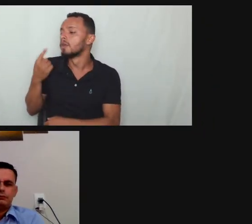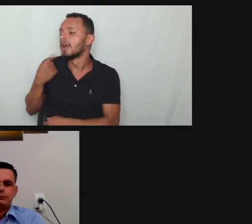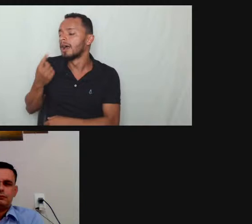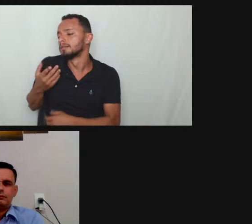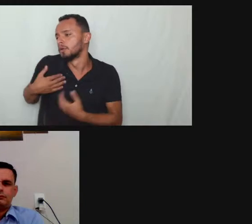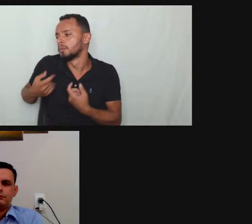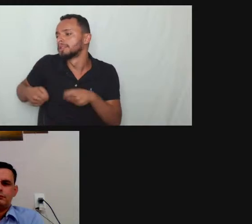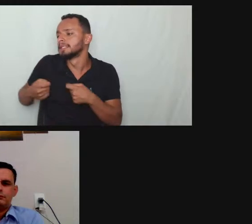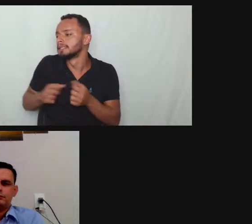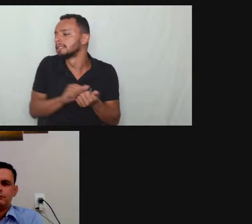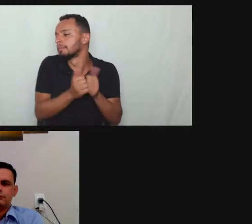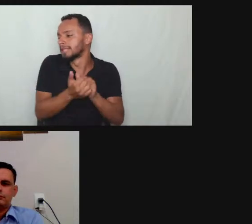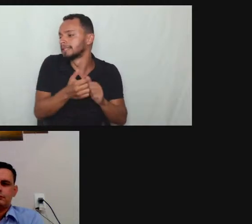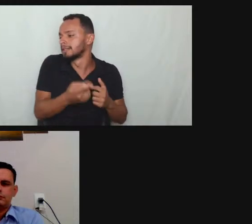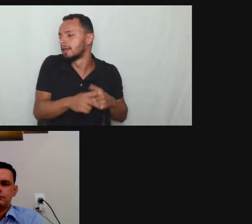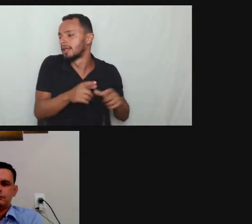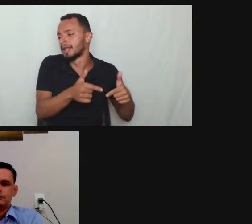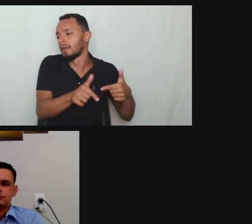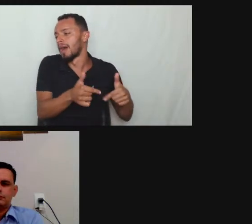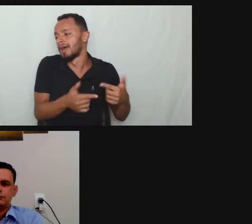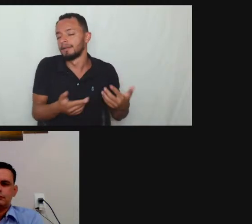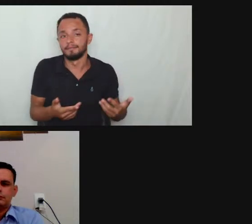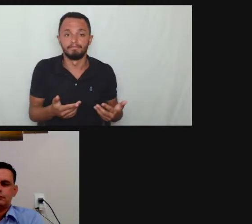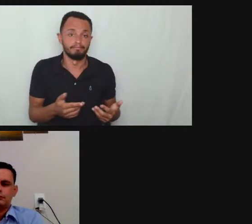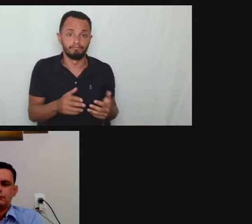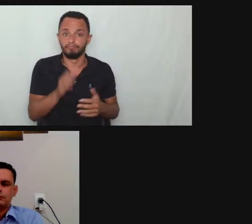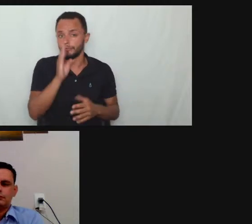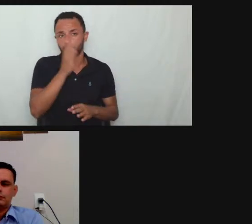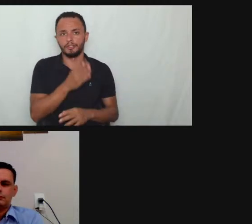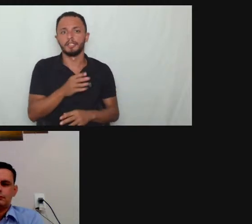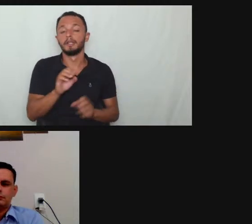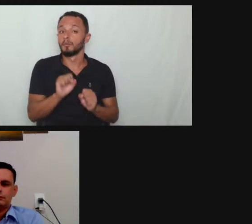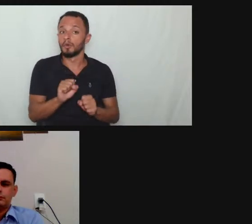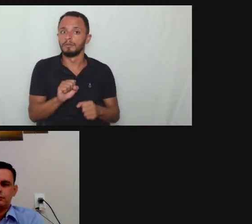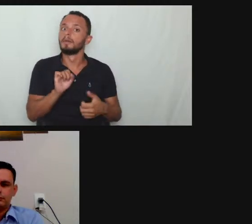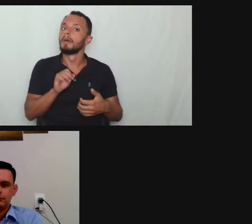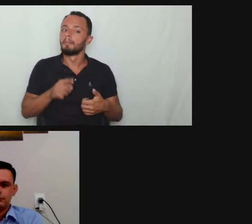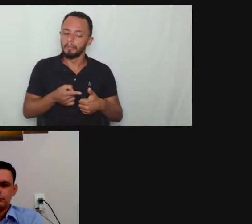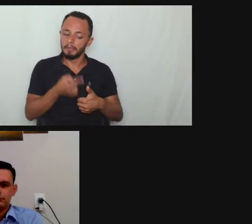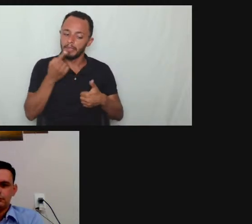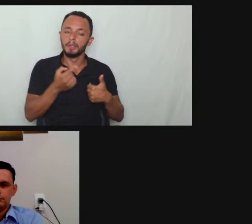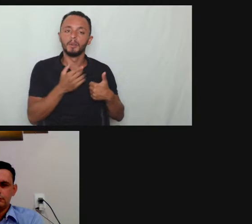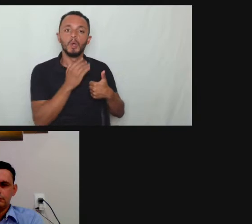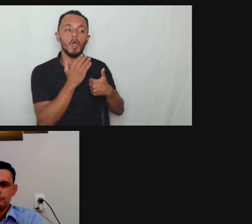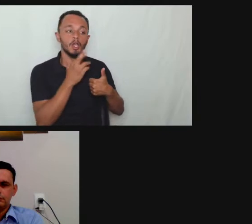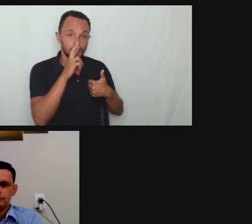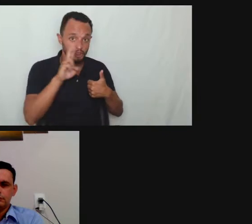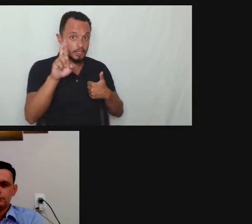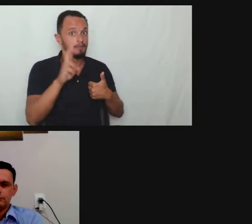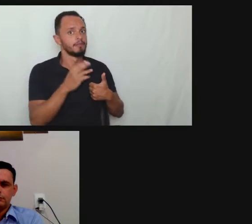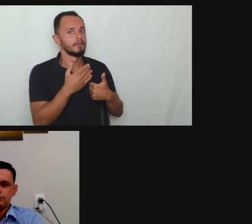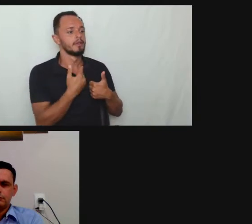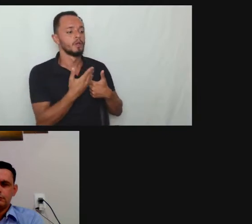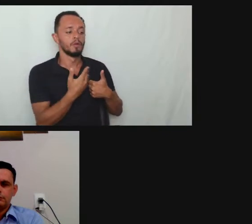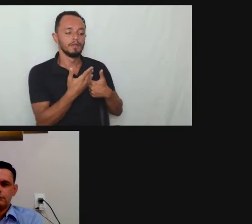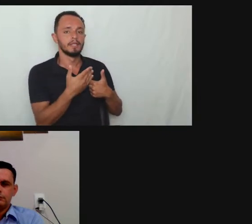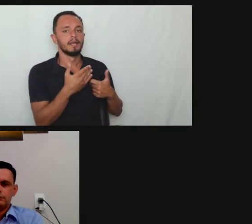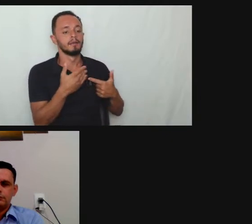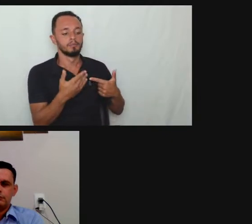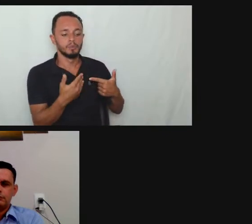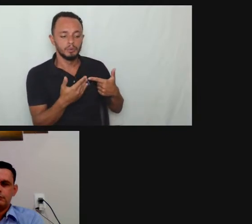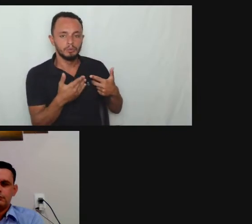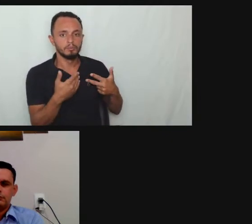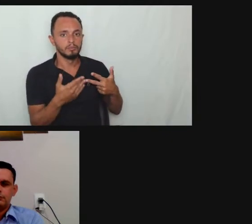só o que mais que nós temos aqui é o pessoal tá aqui Alessandra e o e o Bruno tô falando aqui que tão aguardando